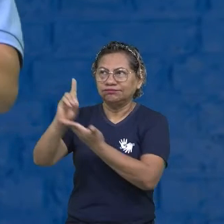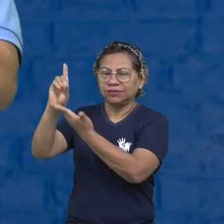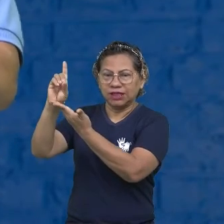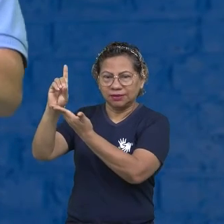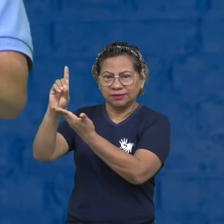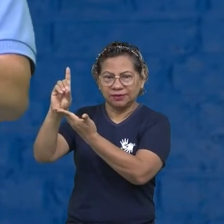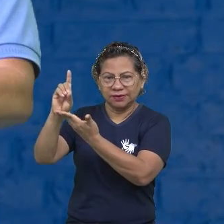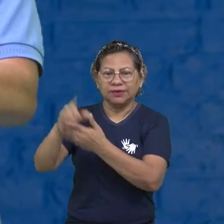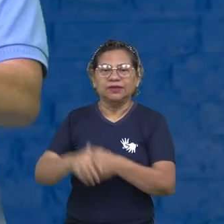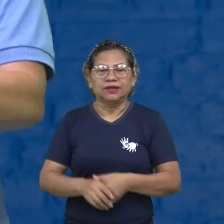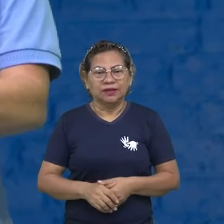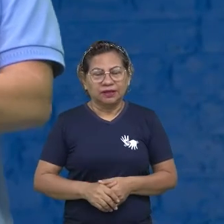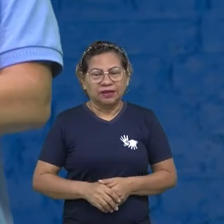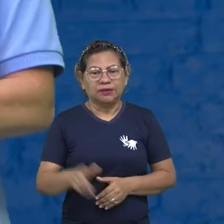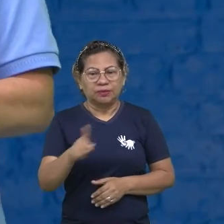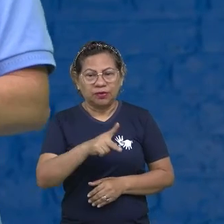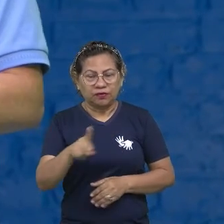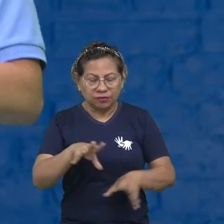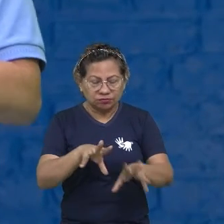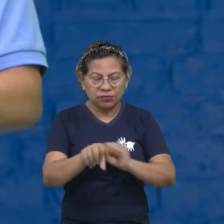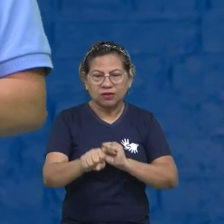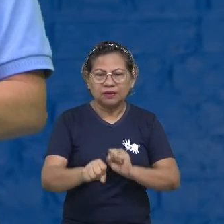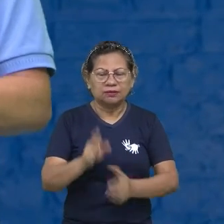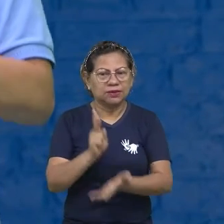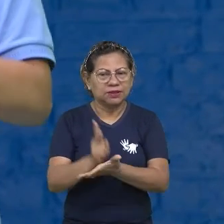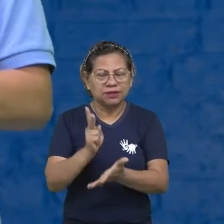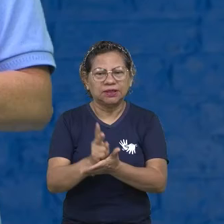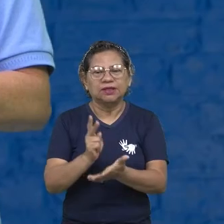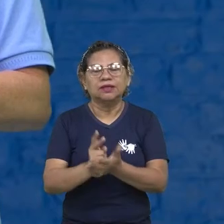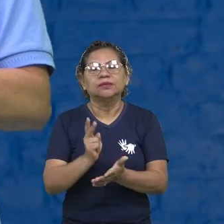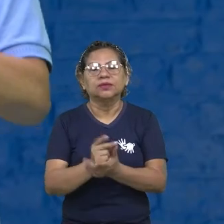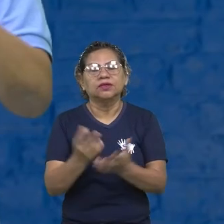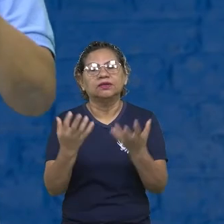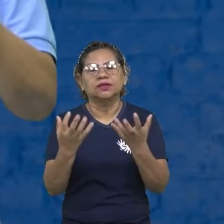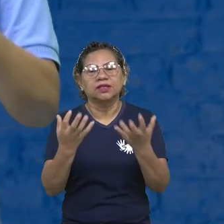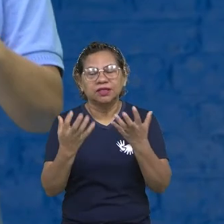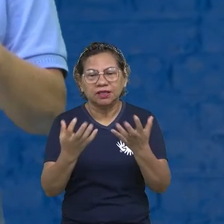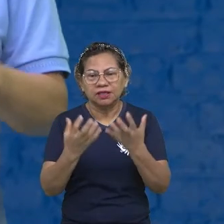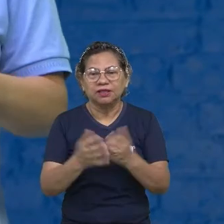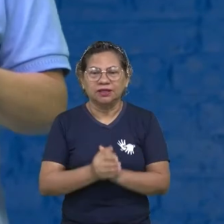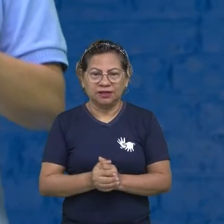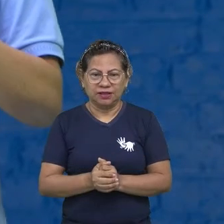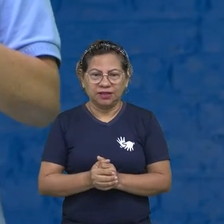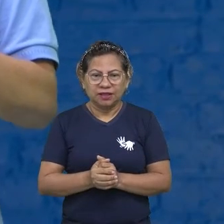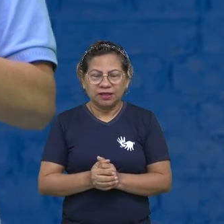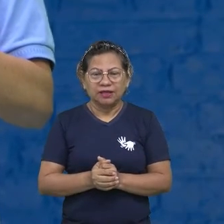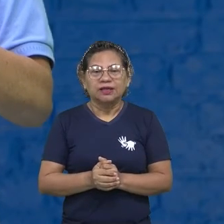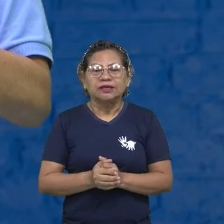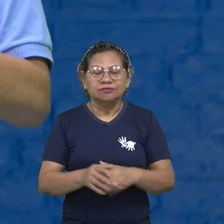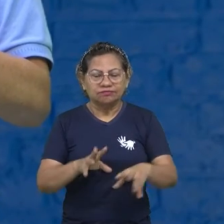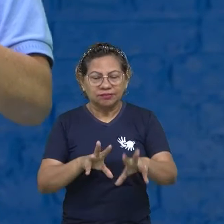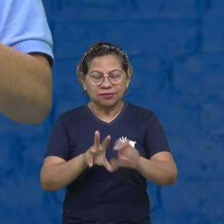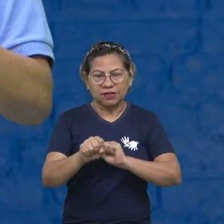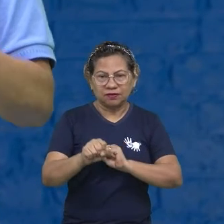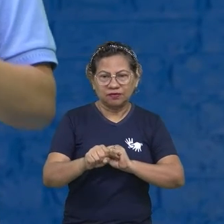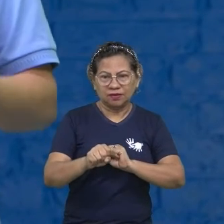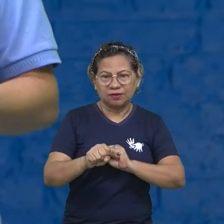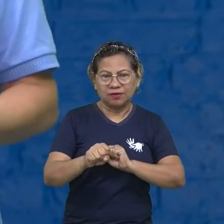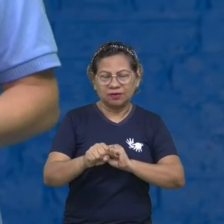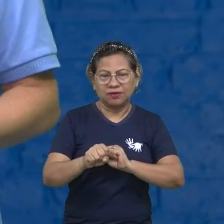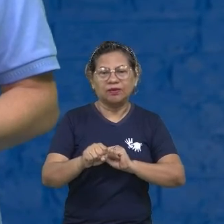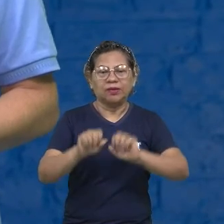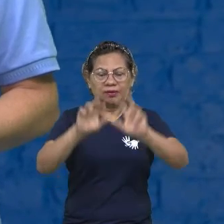professora porque sempre quis ser professora de arte, foi o meu sonho e a partir deles, eu realizei todos os meus